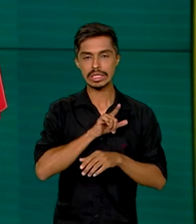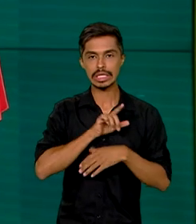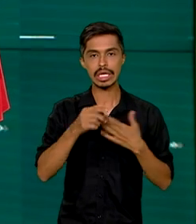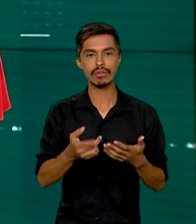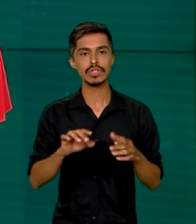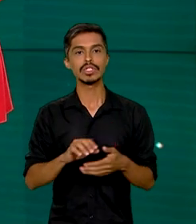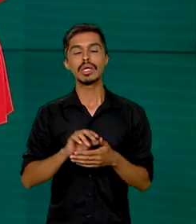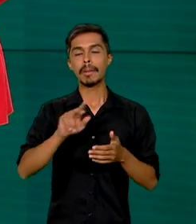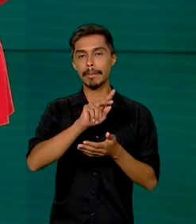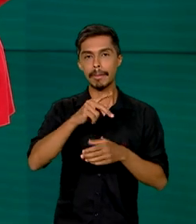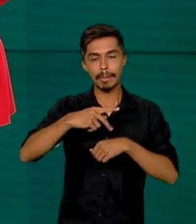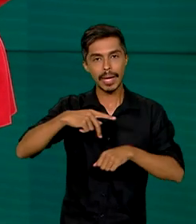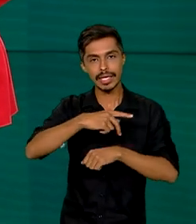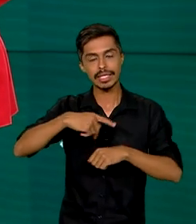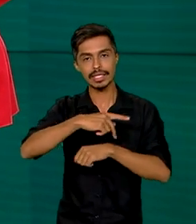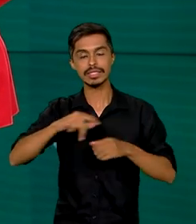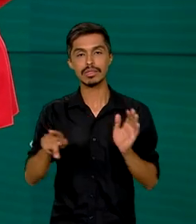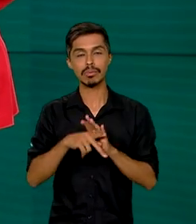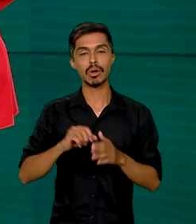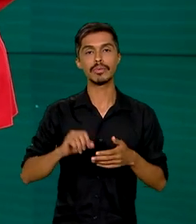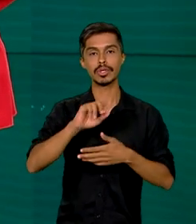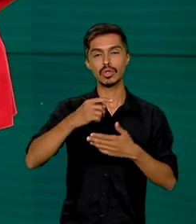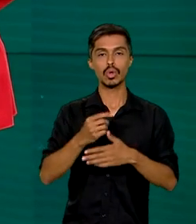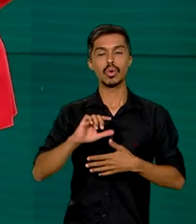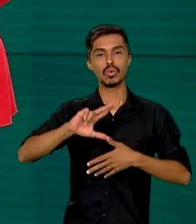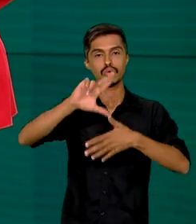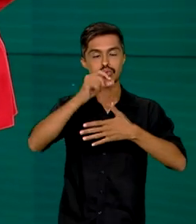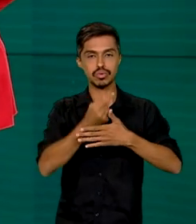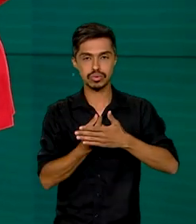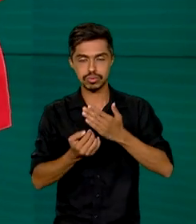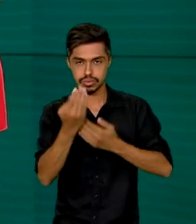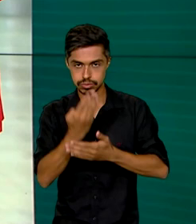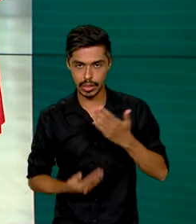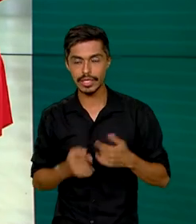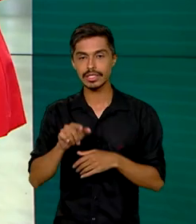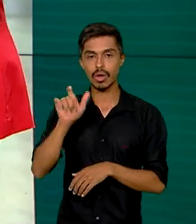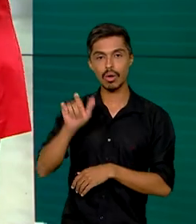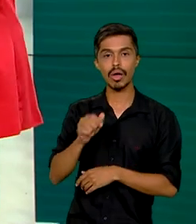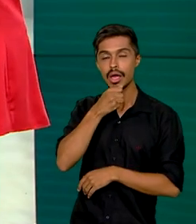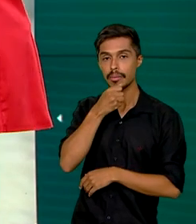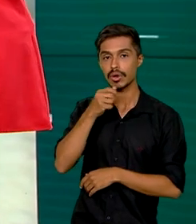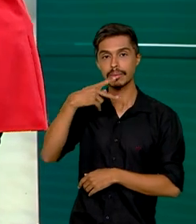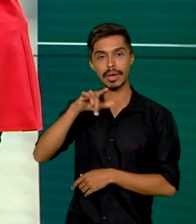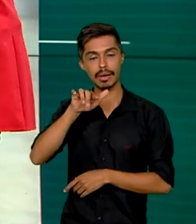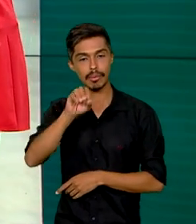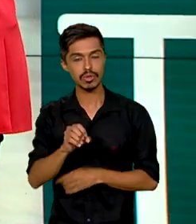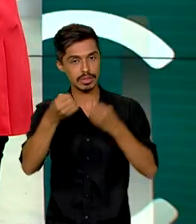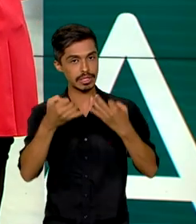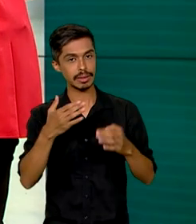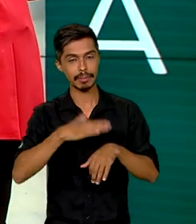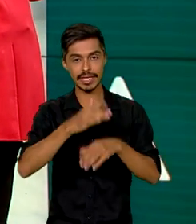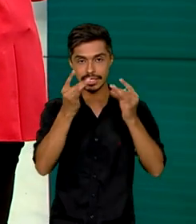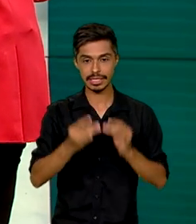do Mercosul na tarde de hoje. Quem tem os detalhes para a gente ao vivo é o repórter Pablo Mundim. Olá, Pablo, boa noite.